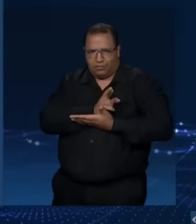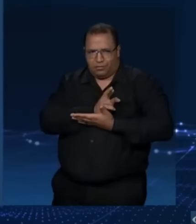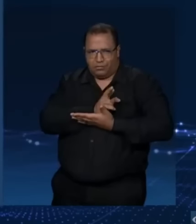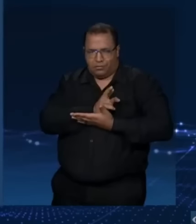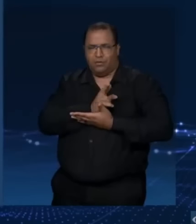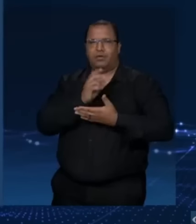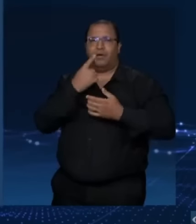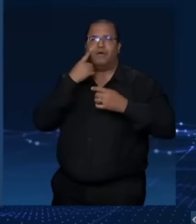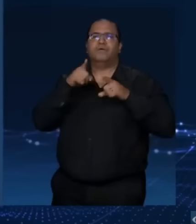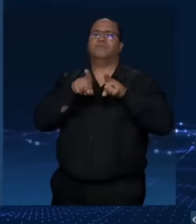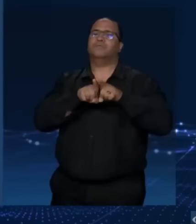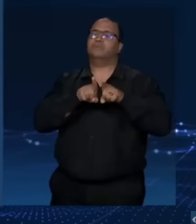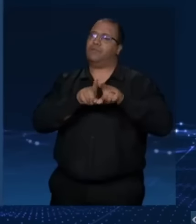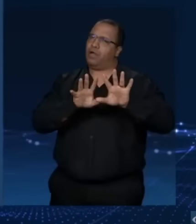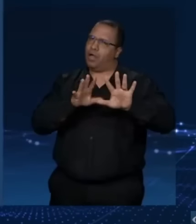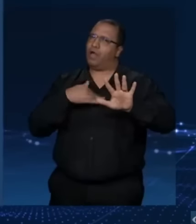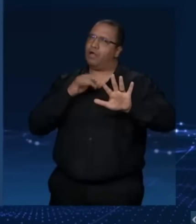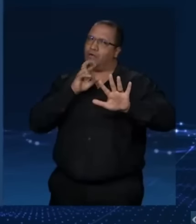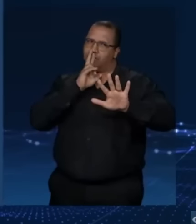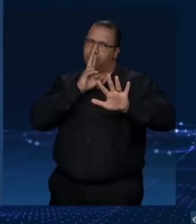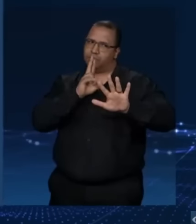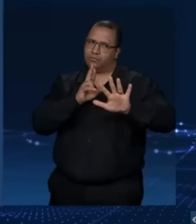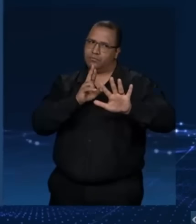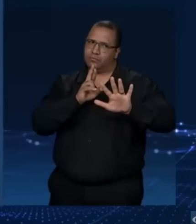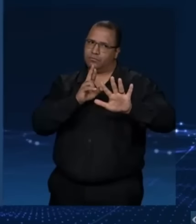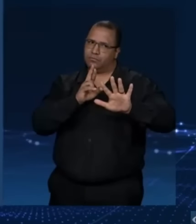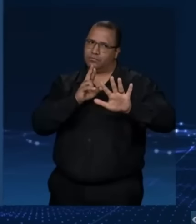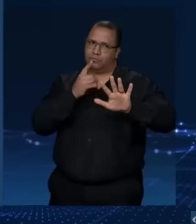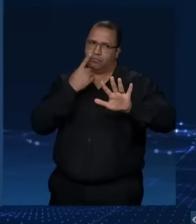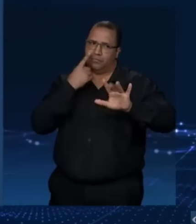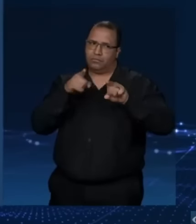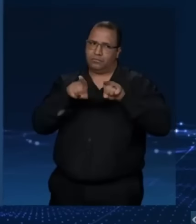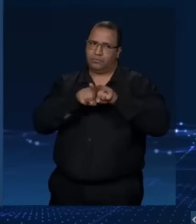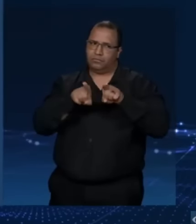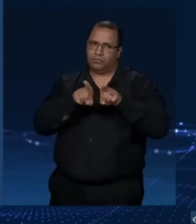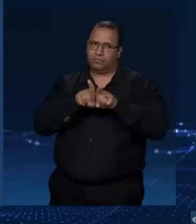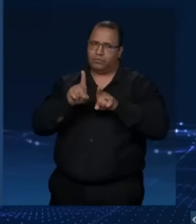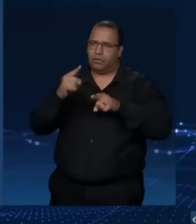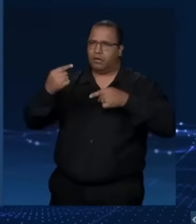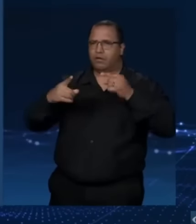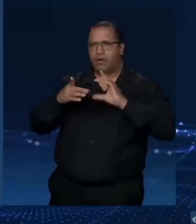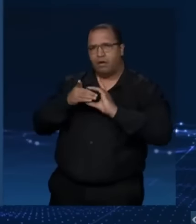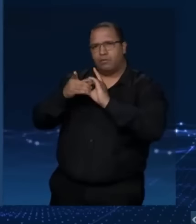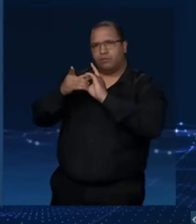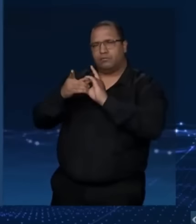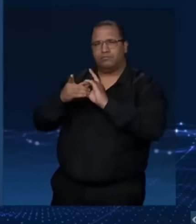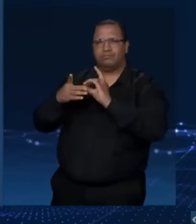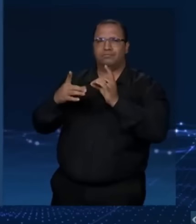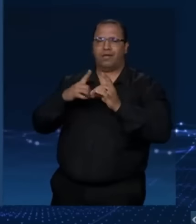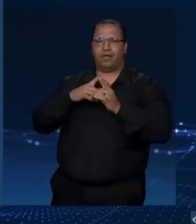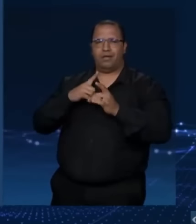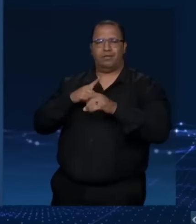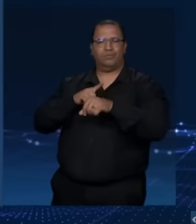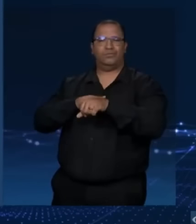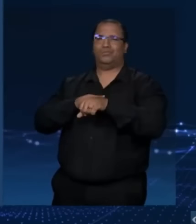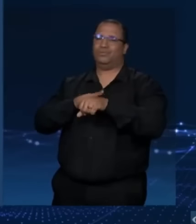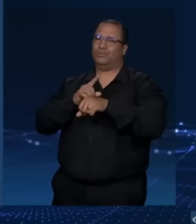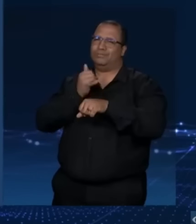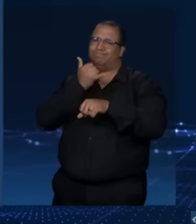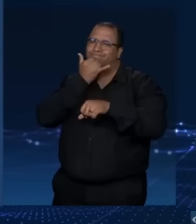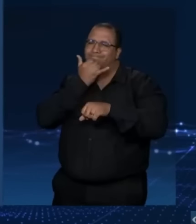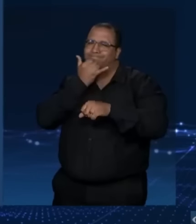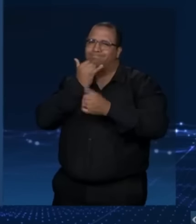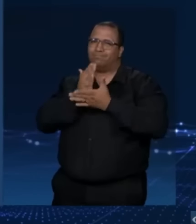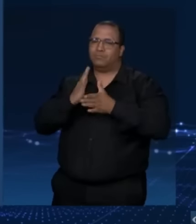palavra ao Deixa eu responder. Você vai interferir aqui? É essa a sua democracia? O seu tempo, candidato, foi